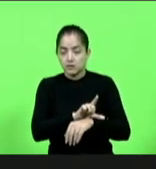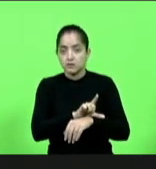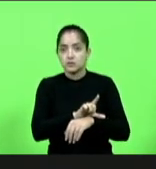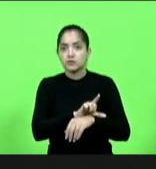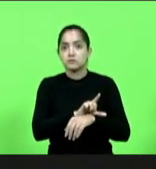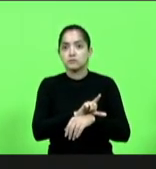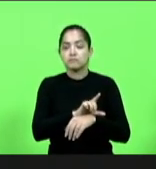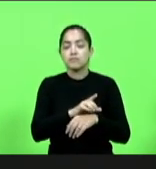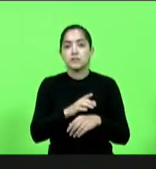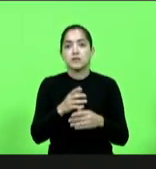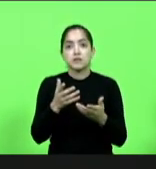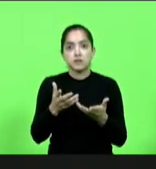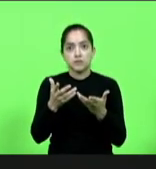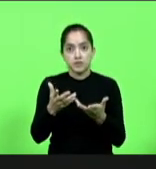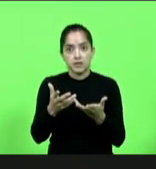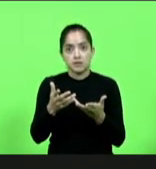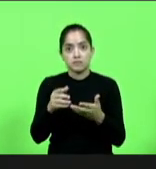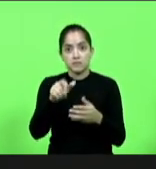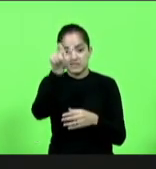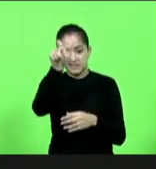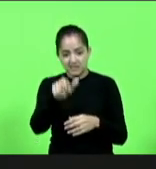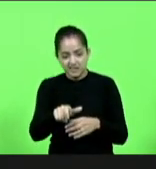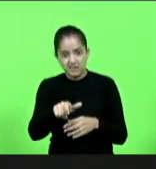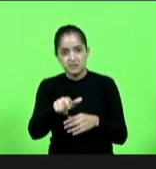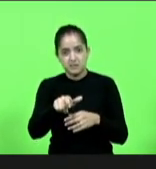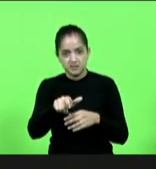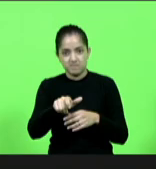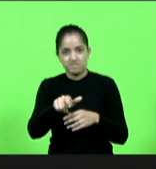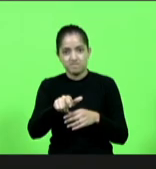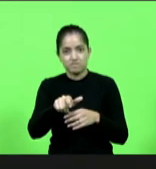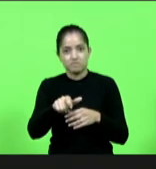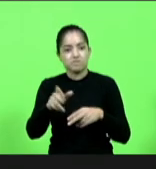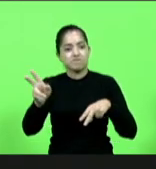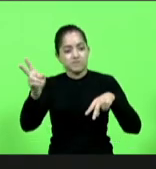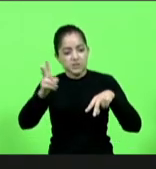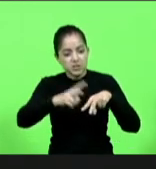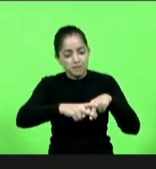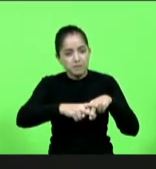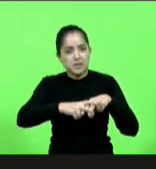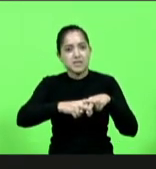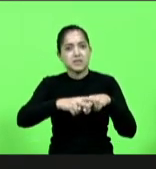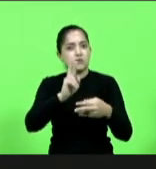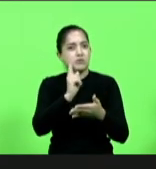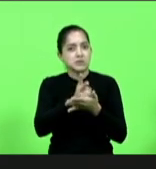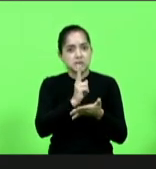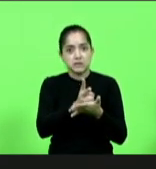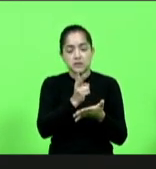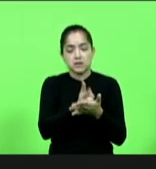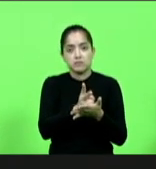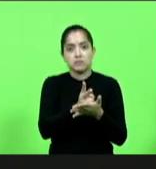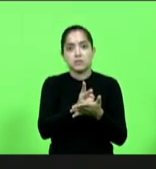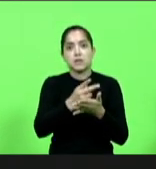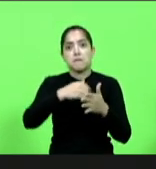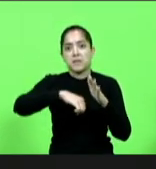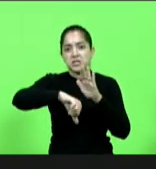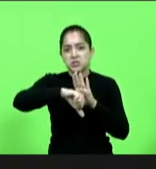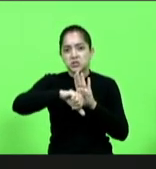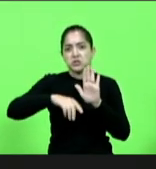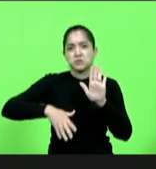fundo do coração que esse assassino dela pudreça no fundo do Majau lugar de bandido é dentro da cadeia